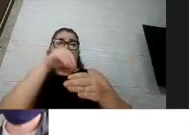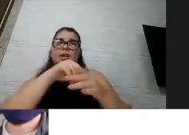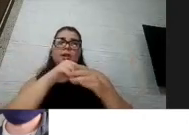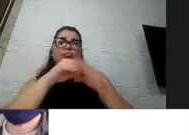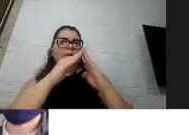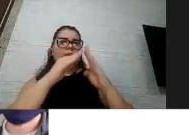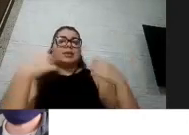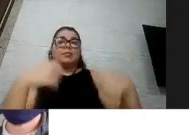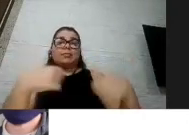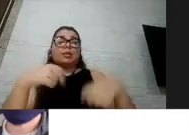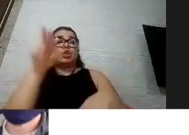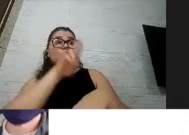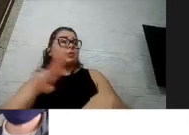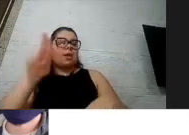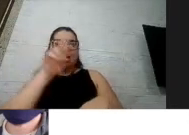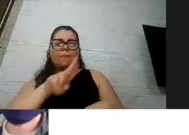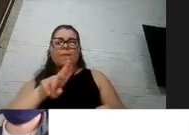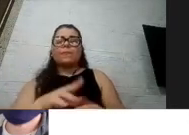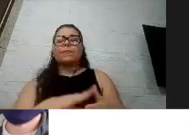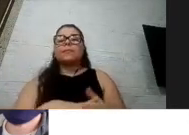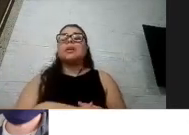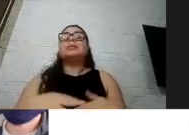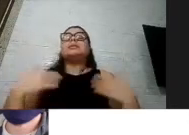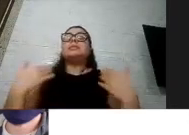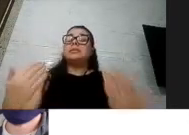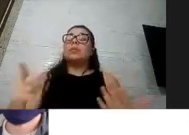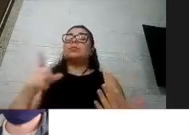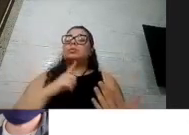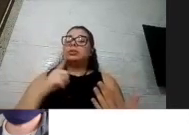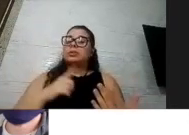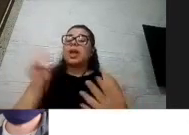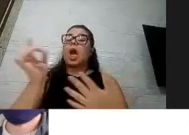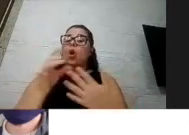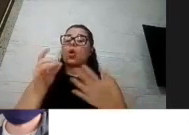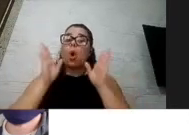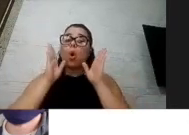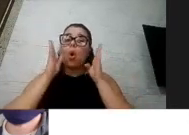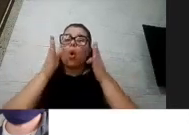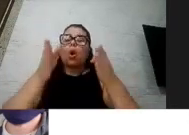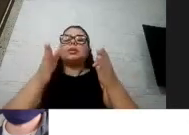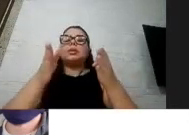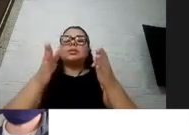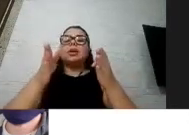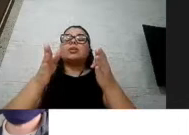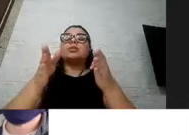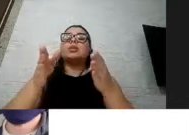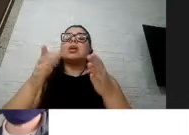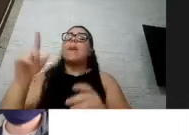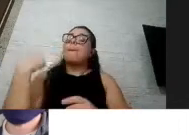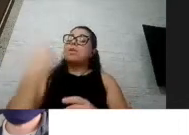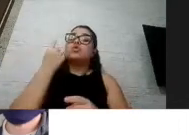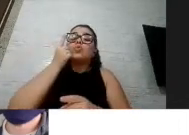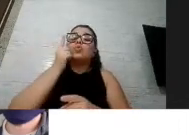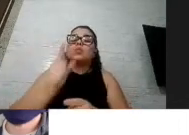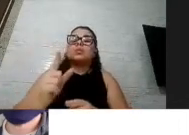pessoa que vem, caso necessário. Então, existem algumas orientações para a gente conseguir, porque